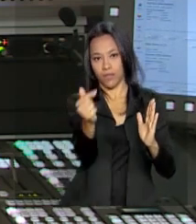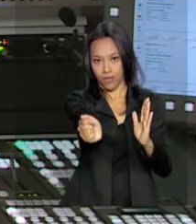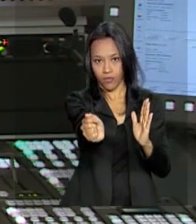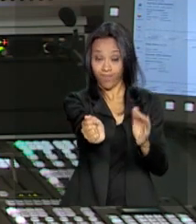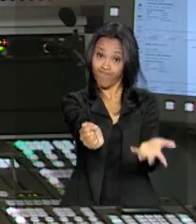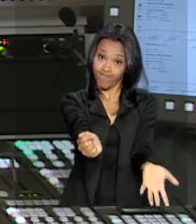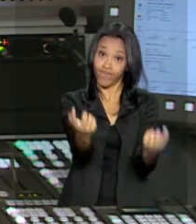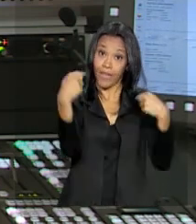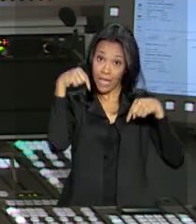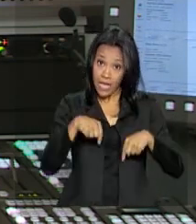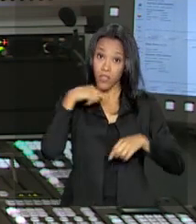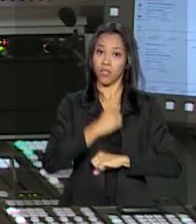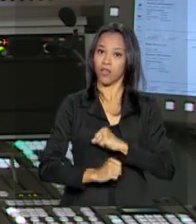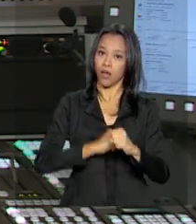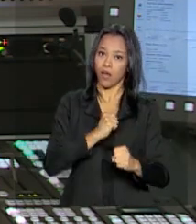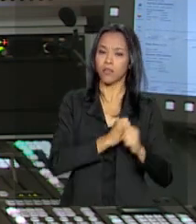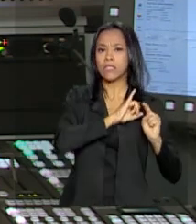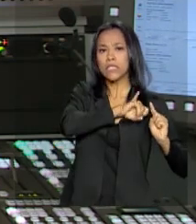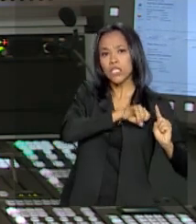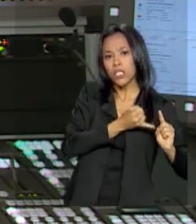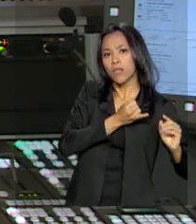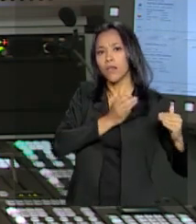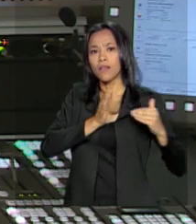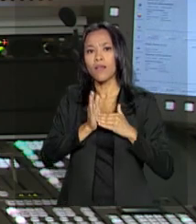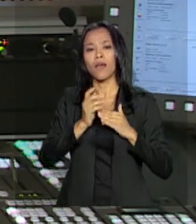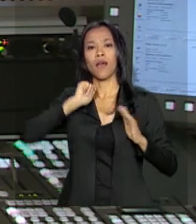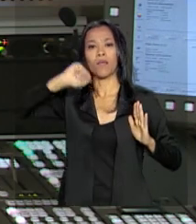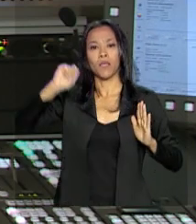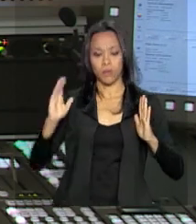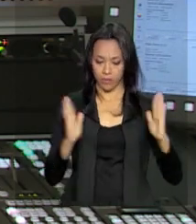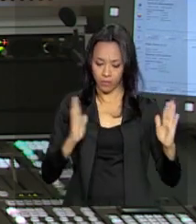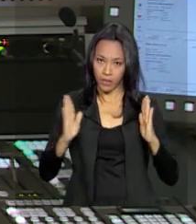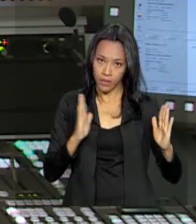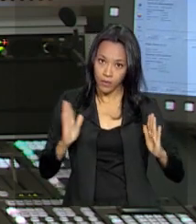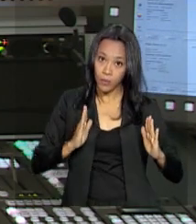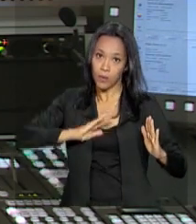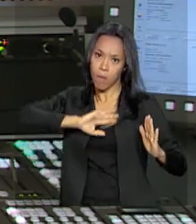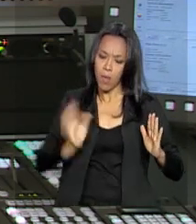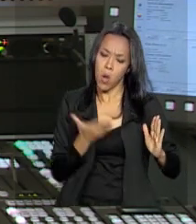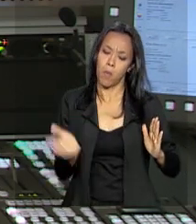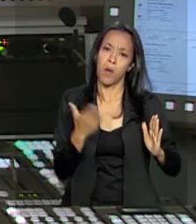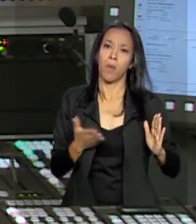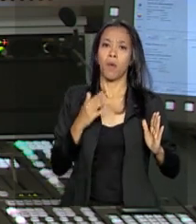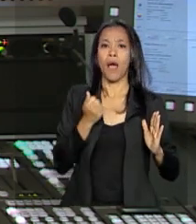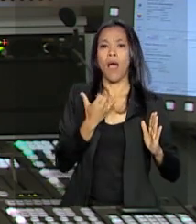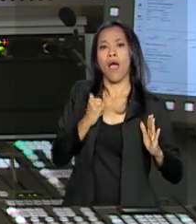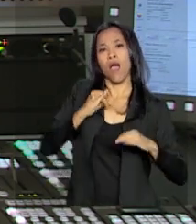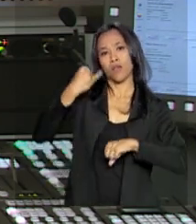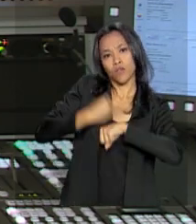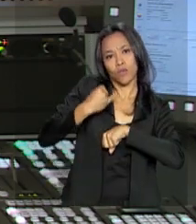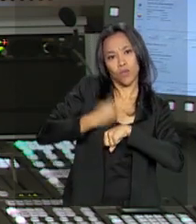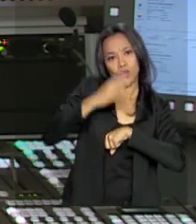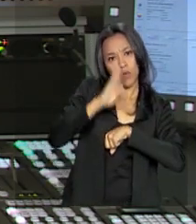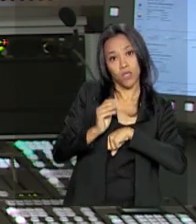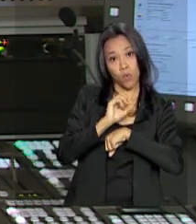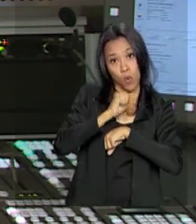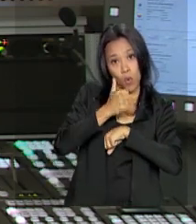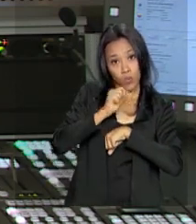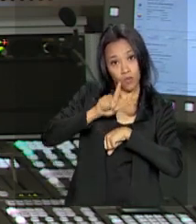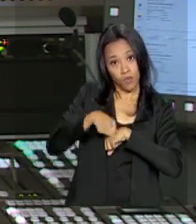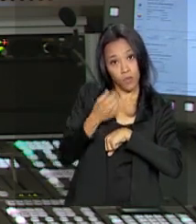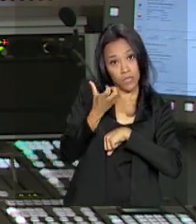Neste ano, entre janeiro e abril, a produção de aço bruto no Brasil foi de 11,6